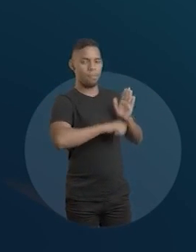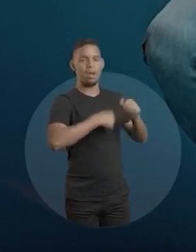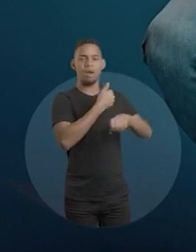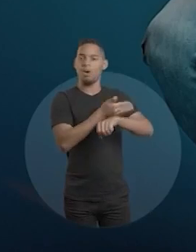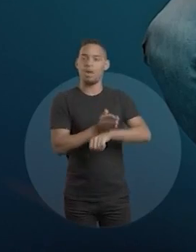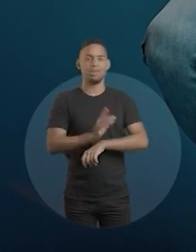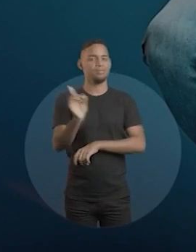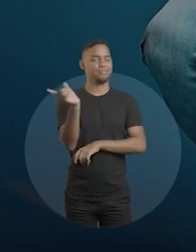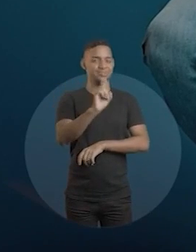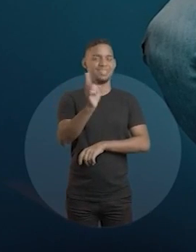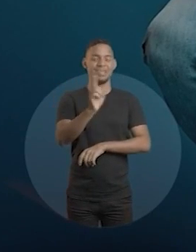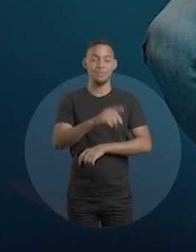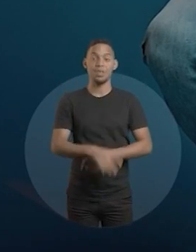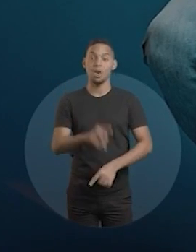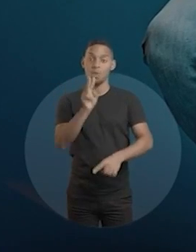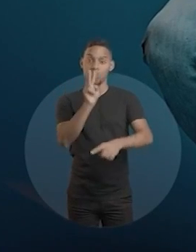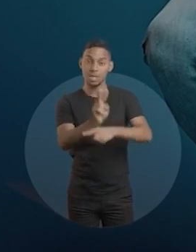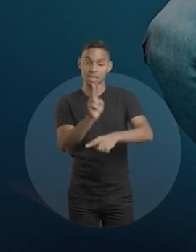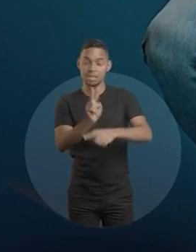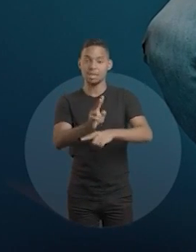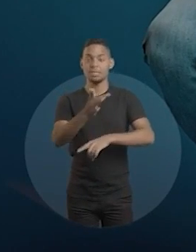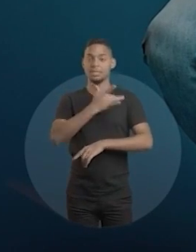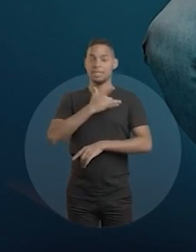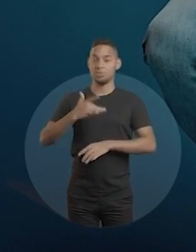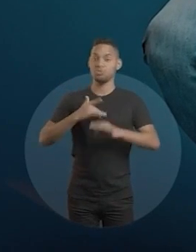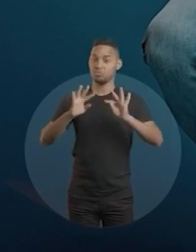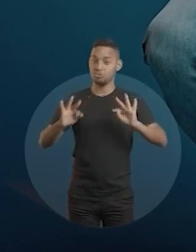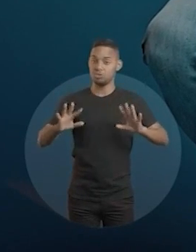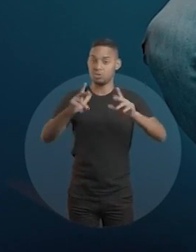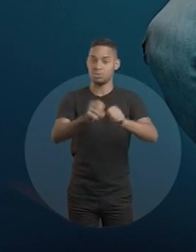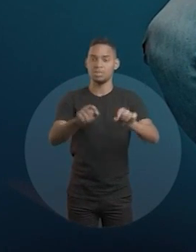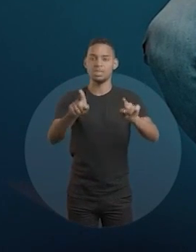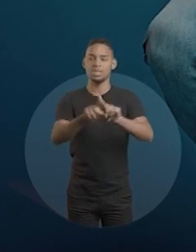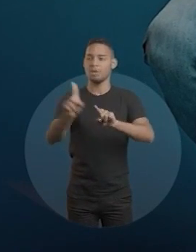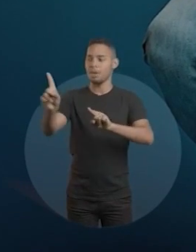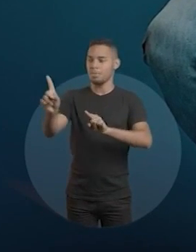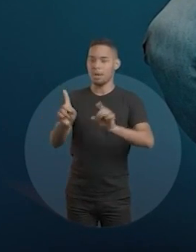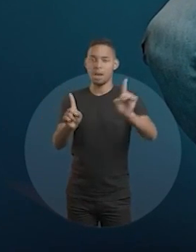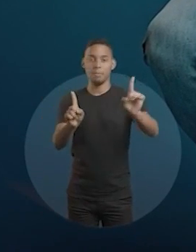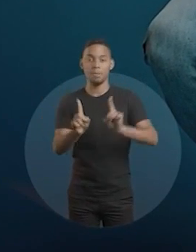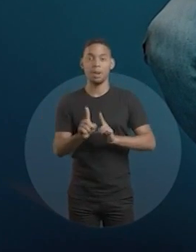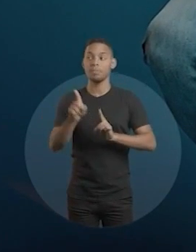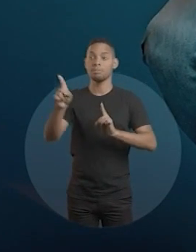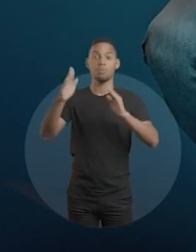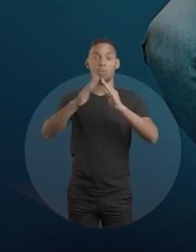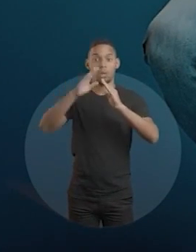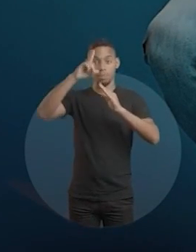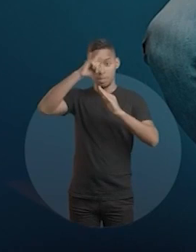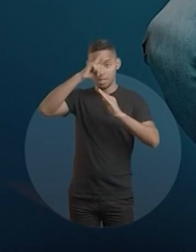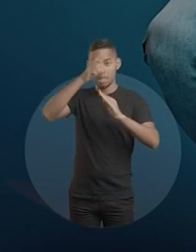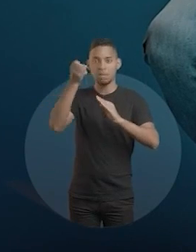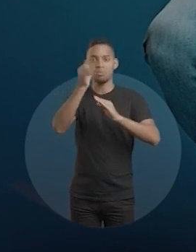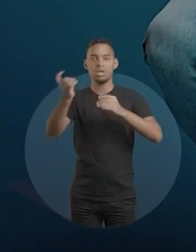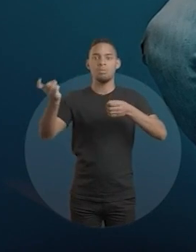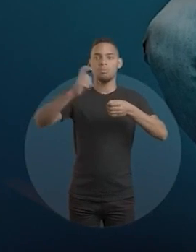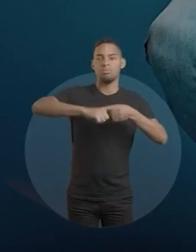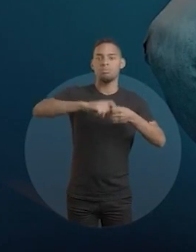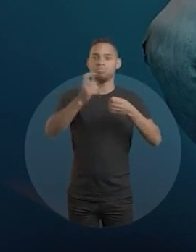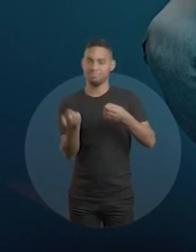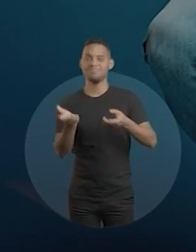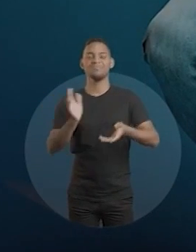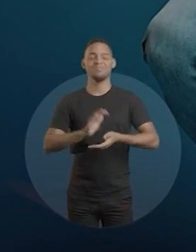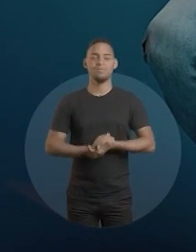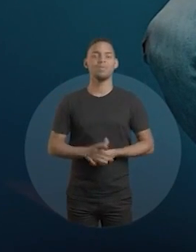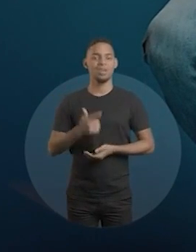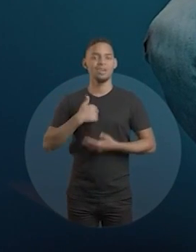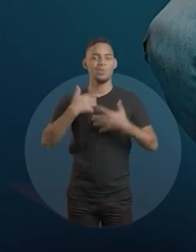papel, cuidar da saúde dos nossos servidores e das suas famílias. Reunir as categorias e discutir a CACEMES. Para firmar